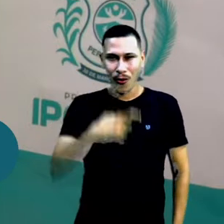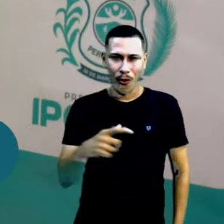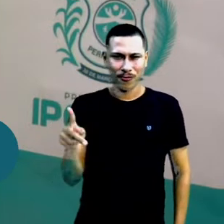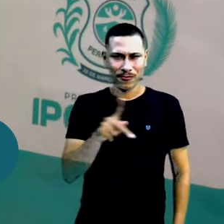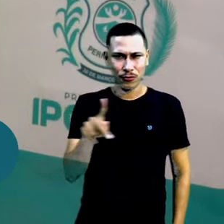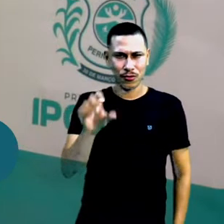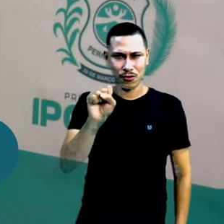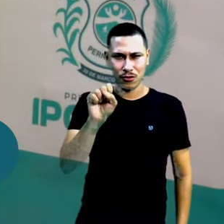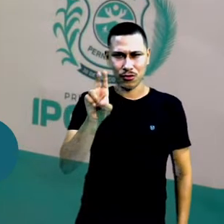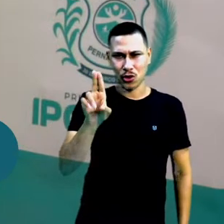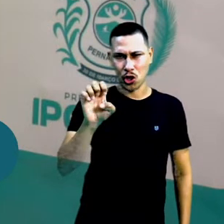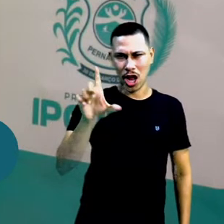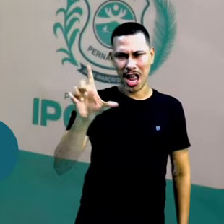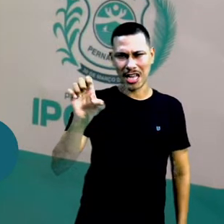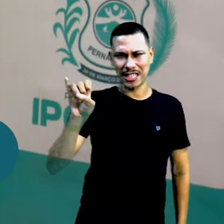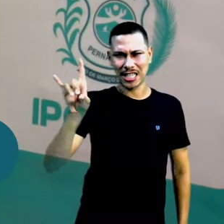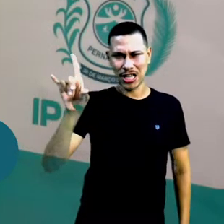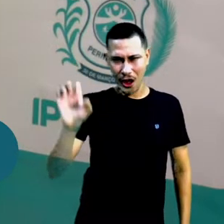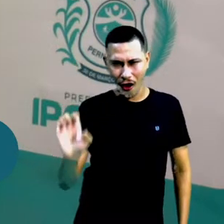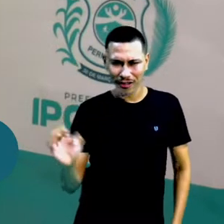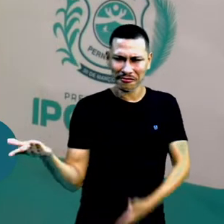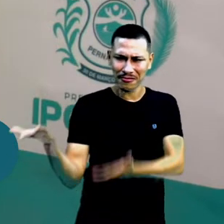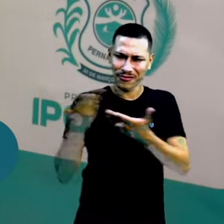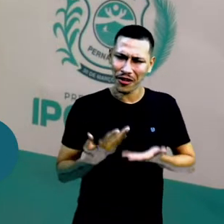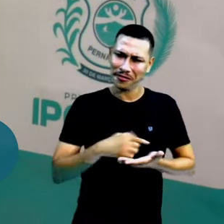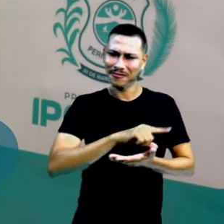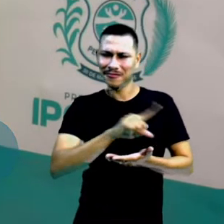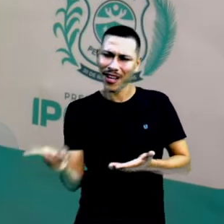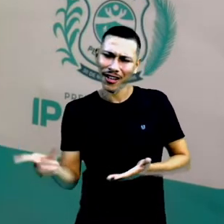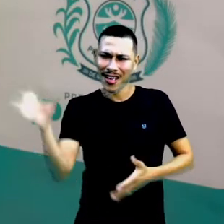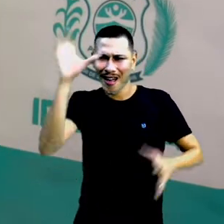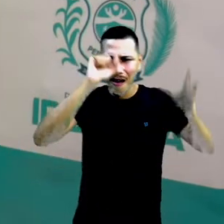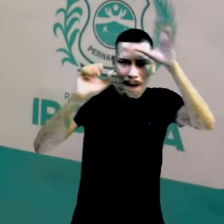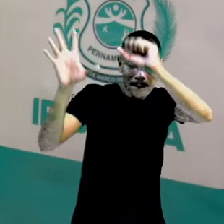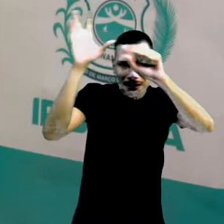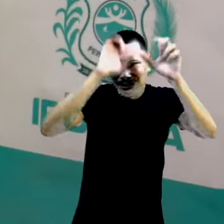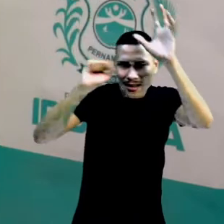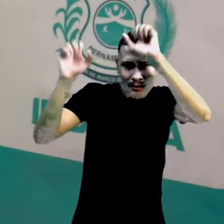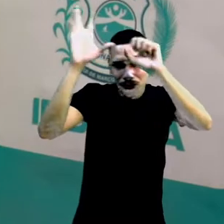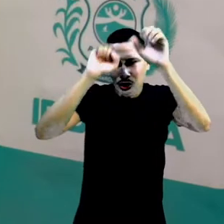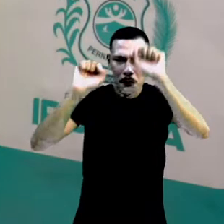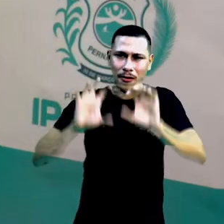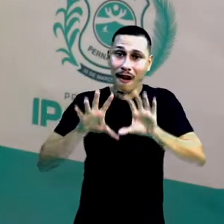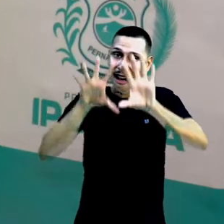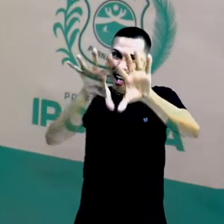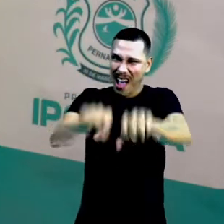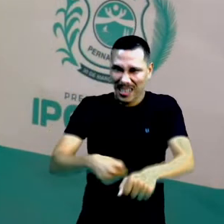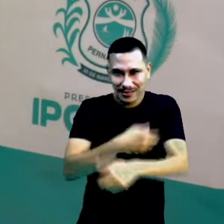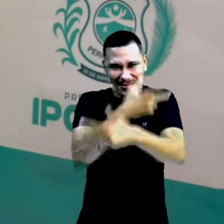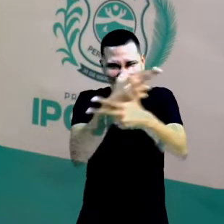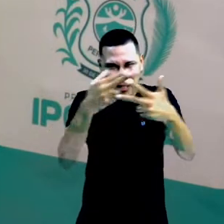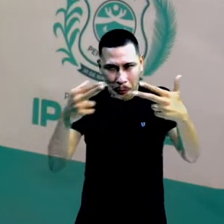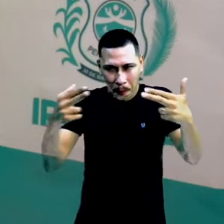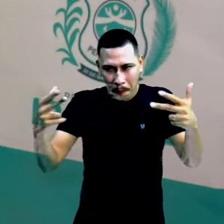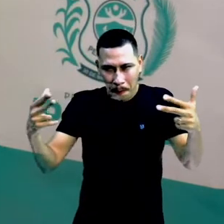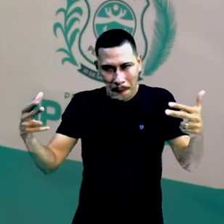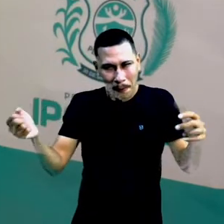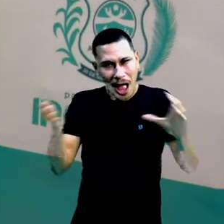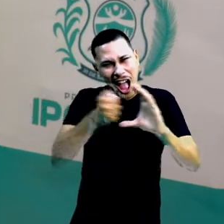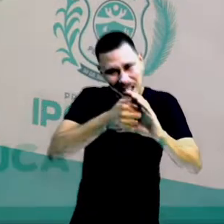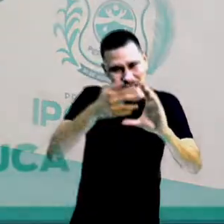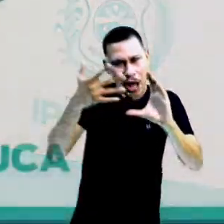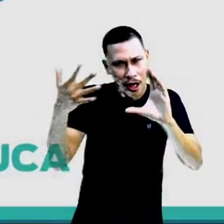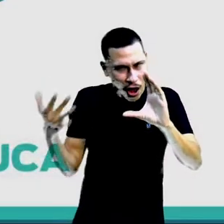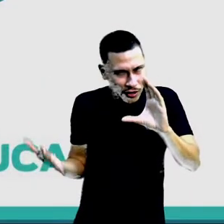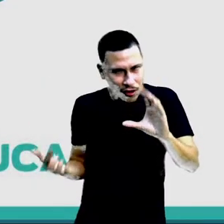professora Suelete Severo, convido vocês para estudarmos sobre as características dos animais. Está